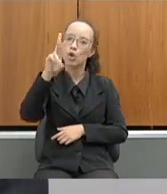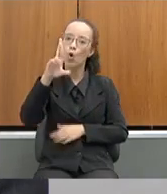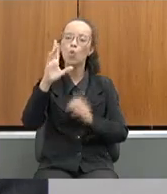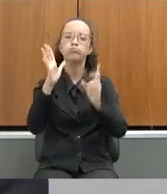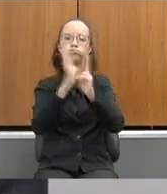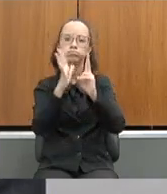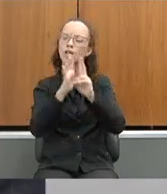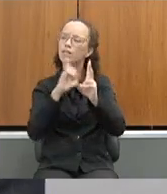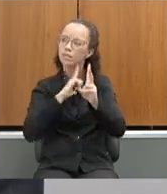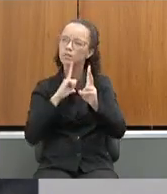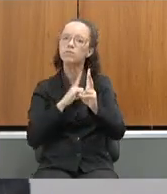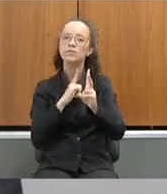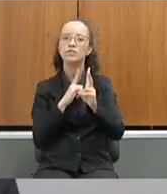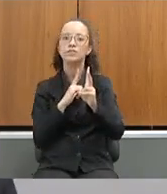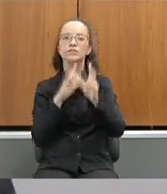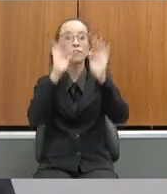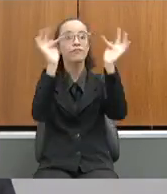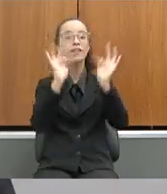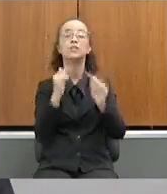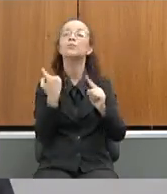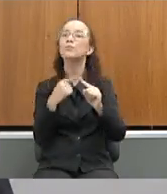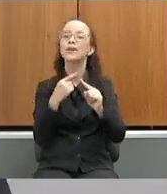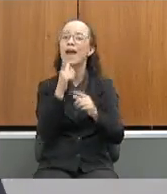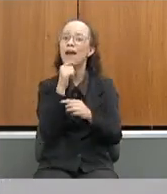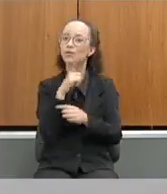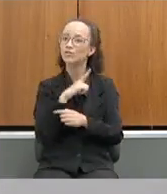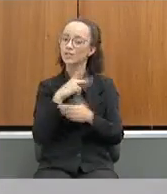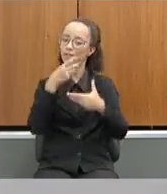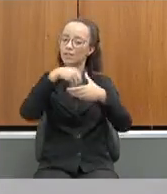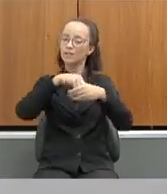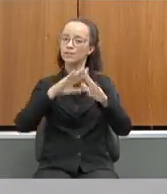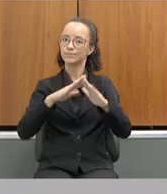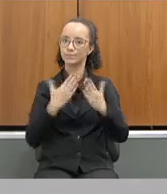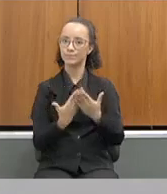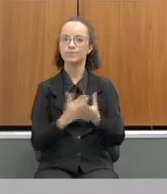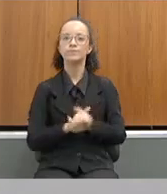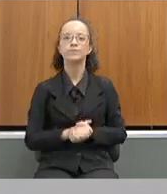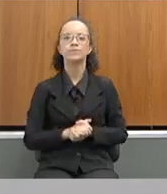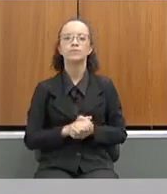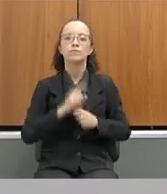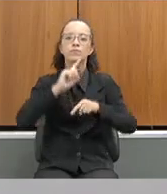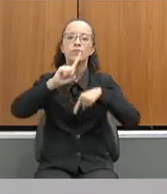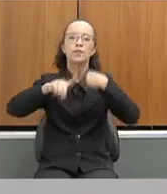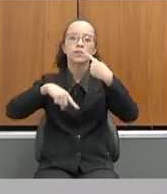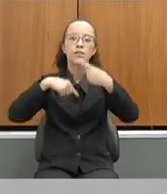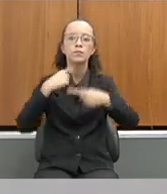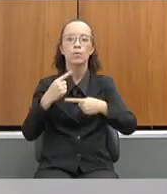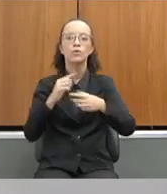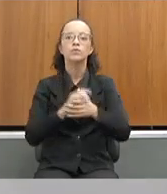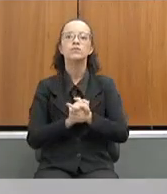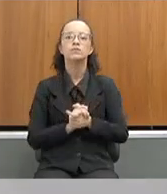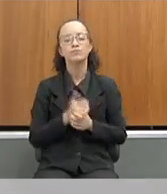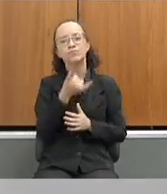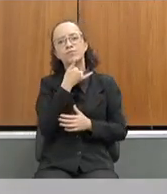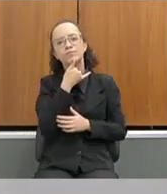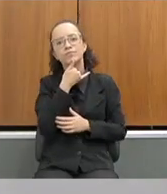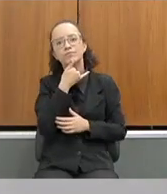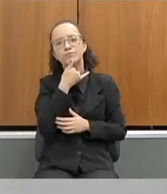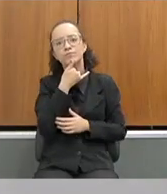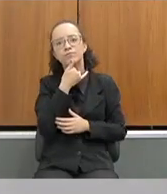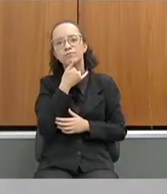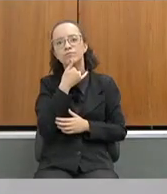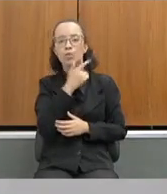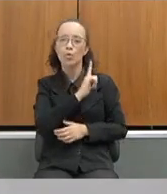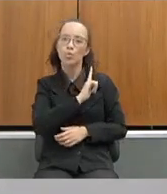estavam muito felizes porque estavam tendo água na escola. Depois, veio, infelizmente, o